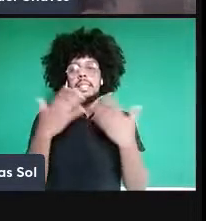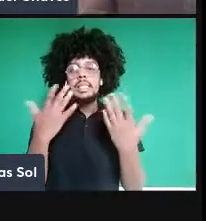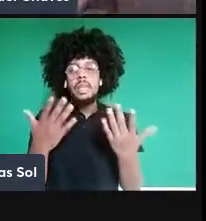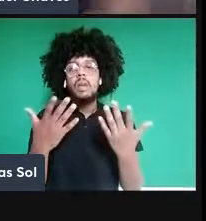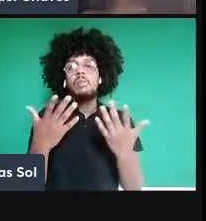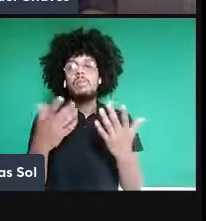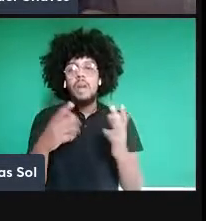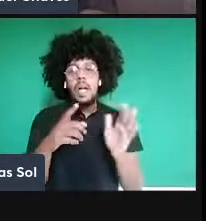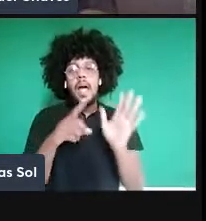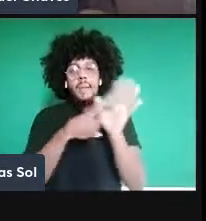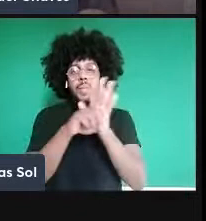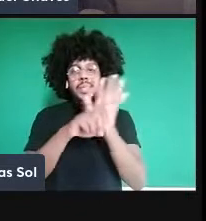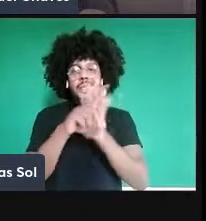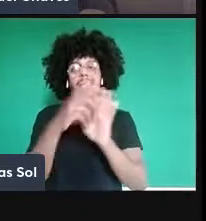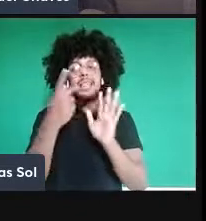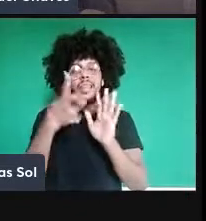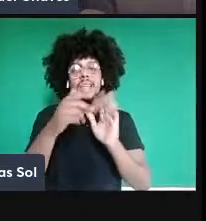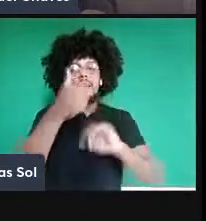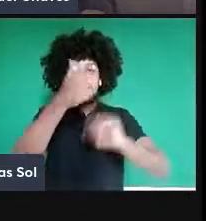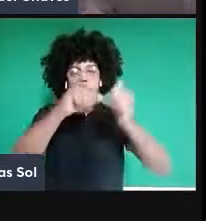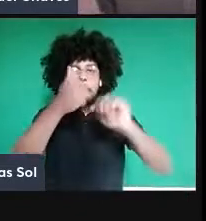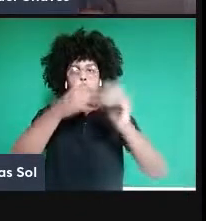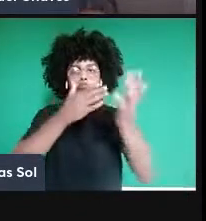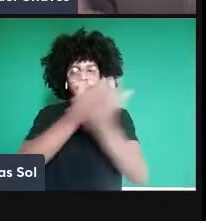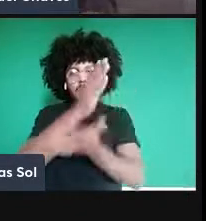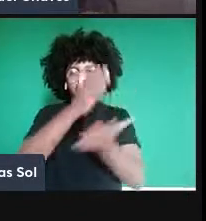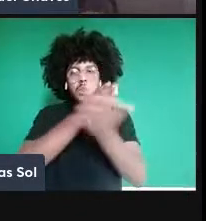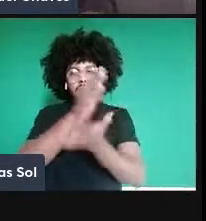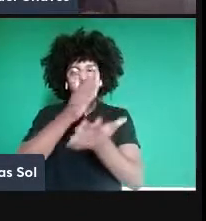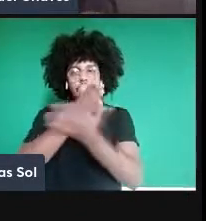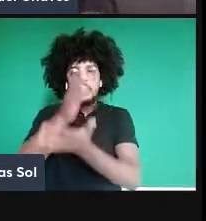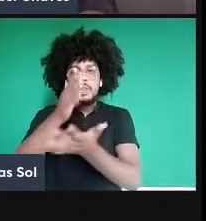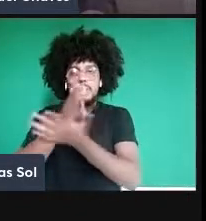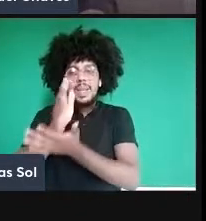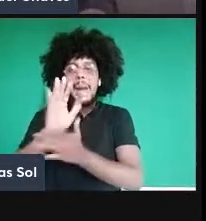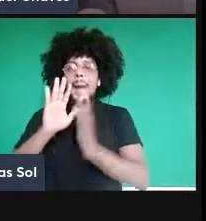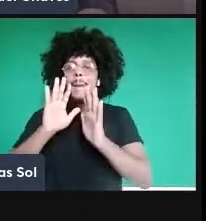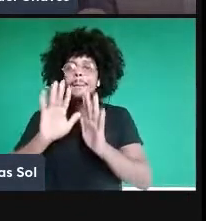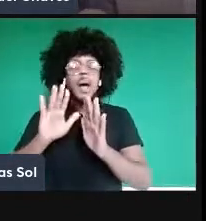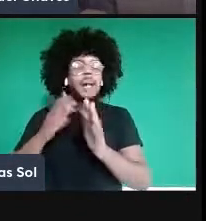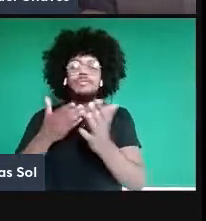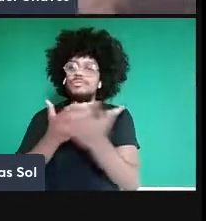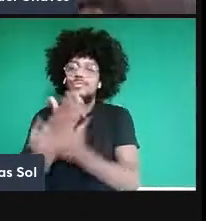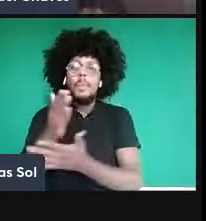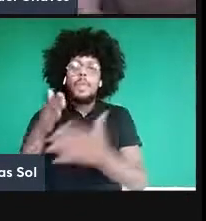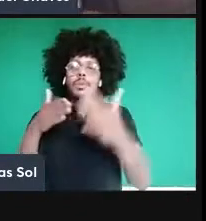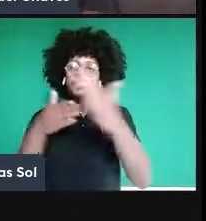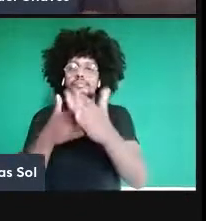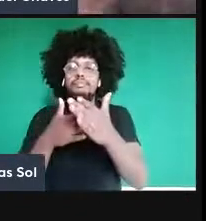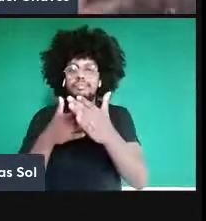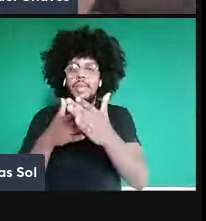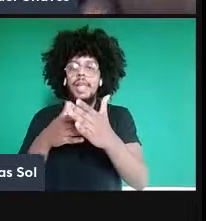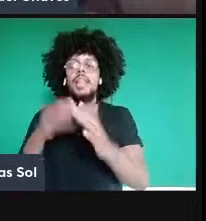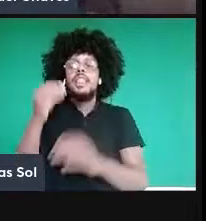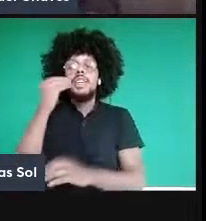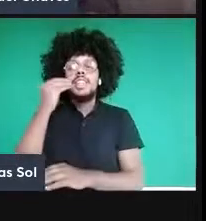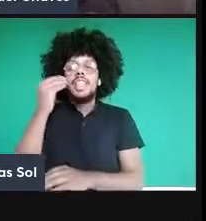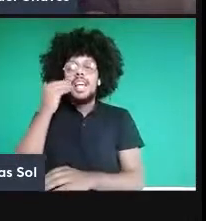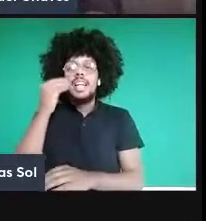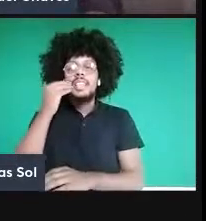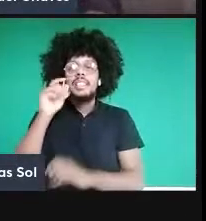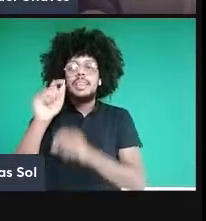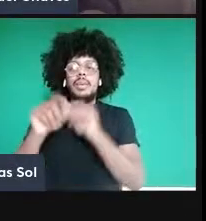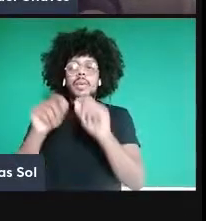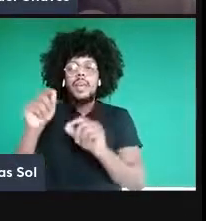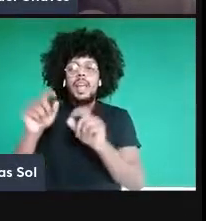testes mas não passou pelo teste da computação quântica o que a computação quântica faz é justamente pôr por terra até onde a gente sabe